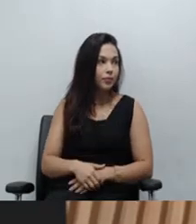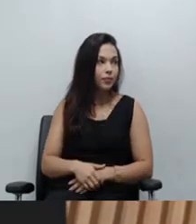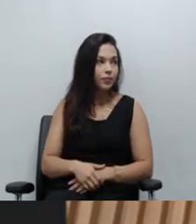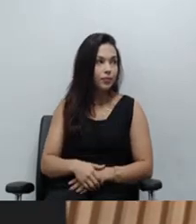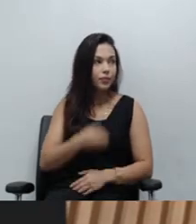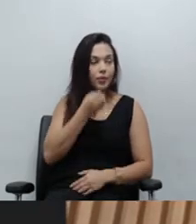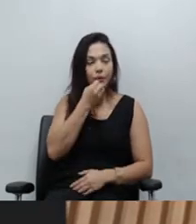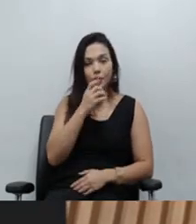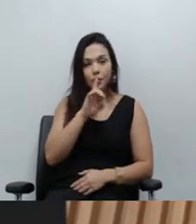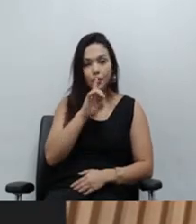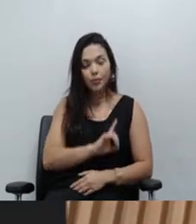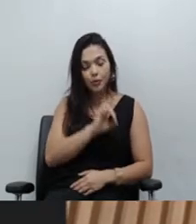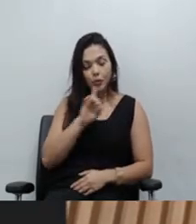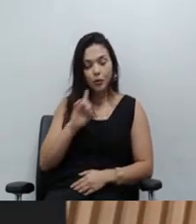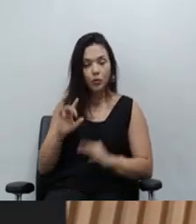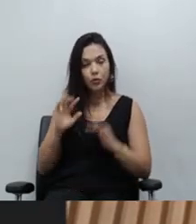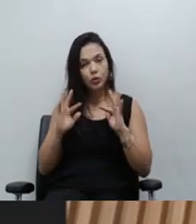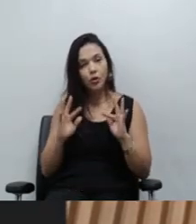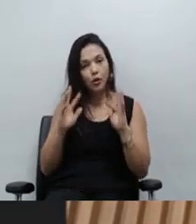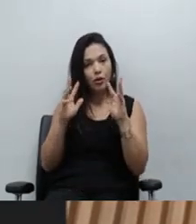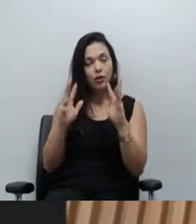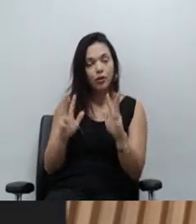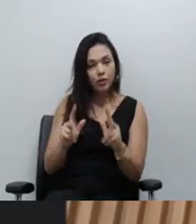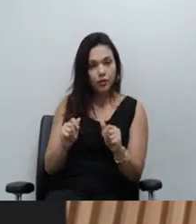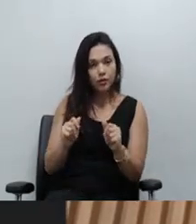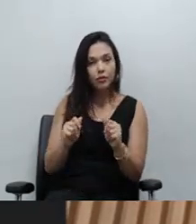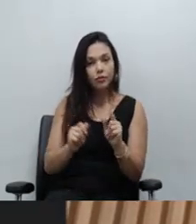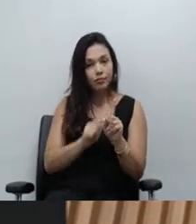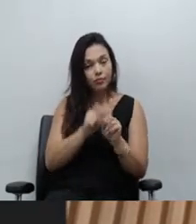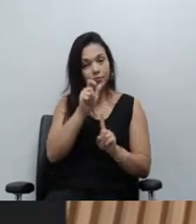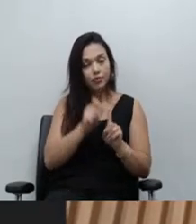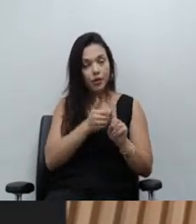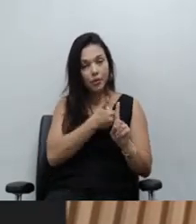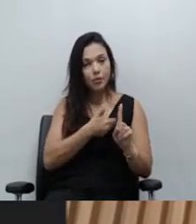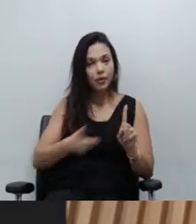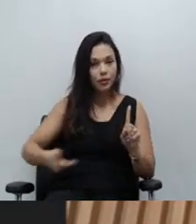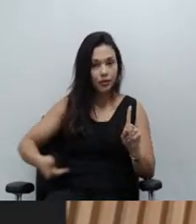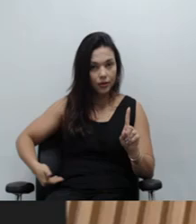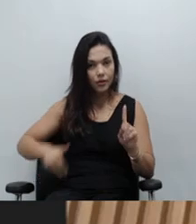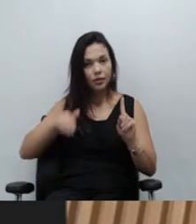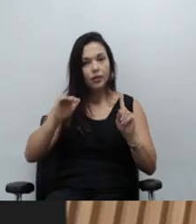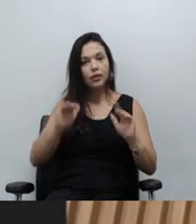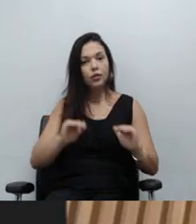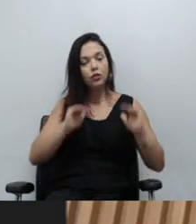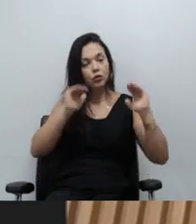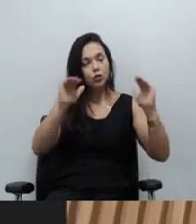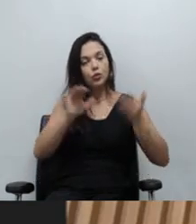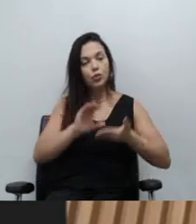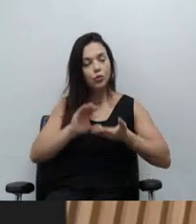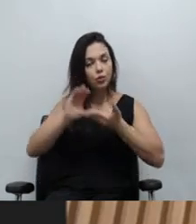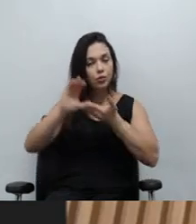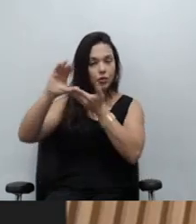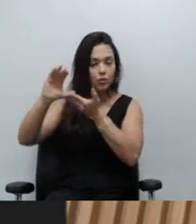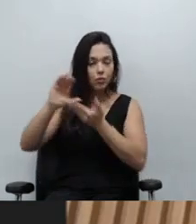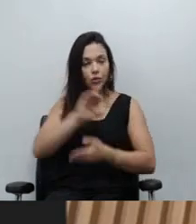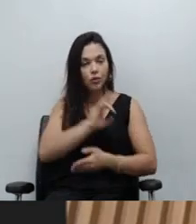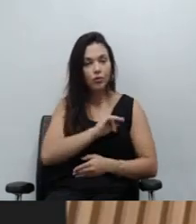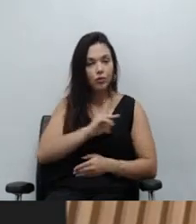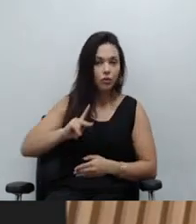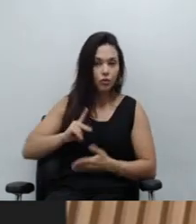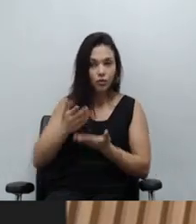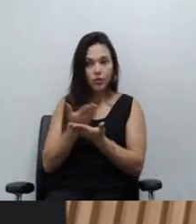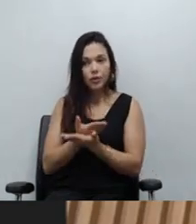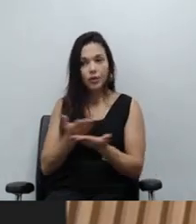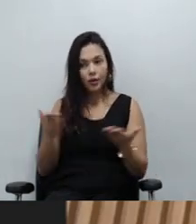Bom dia a todos e a todas. Excelentíssima senhora presidente do Conselho Superior da Defensoria Pública. Excelentíssimos